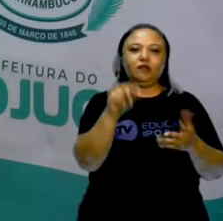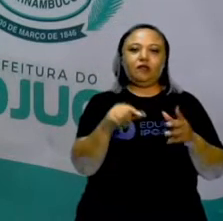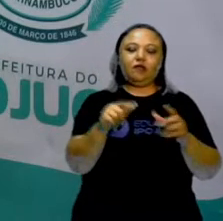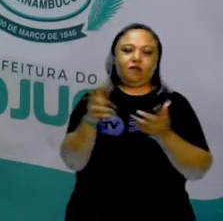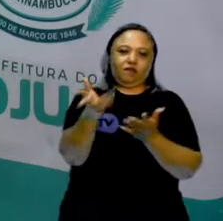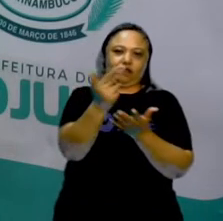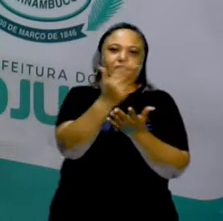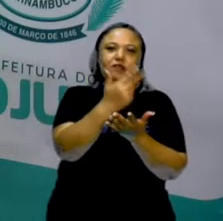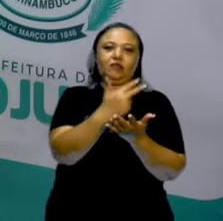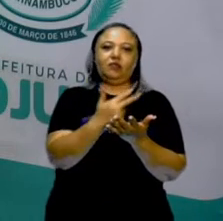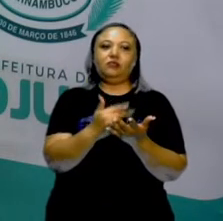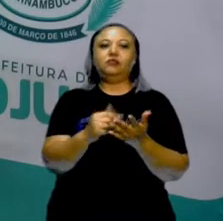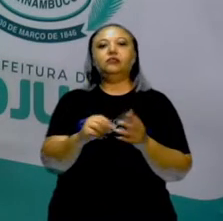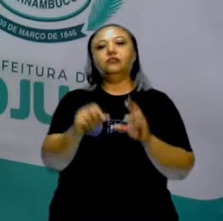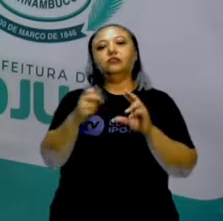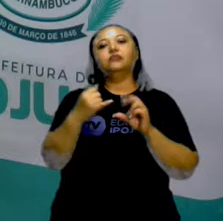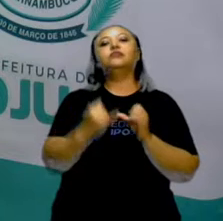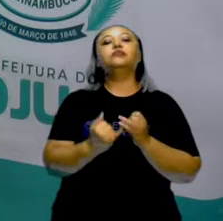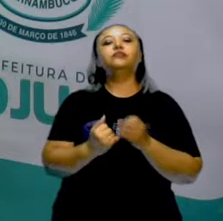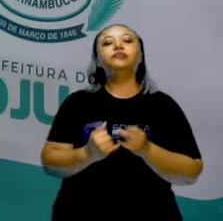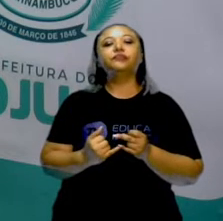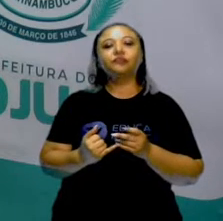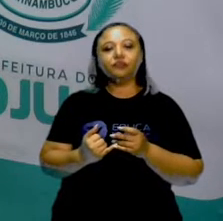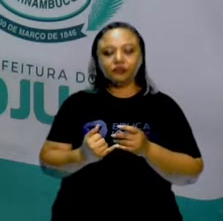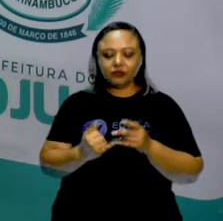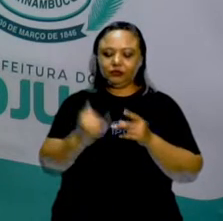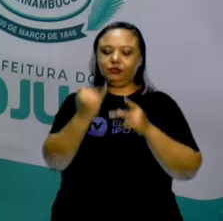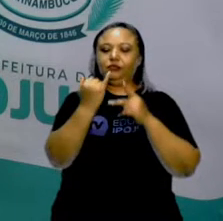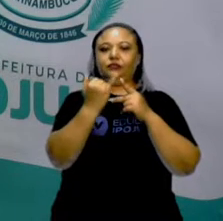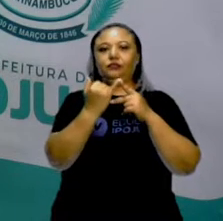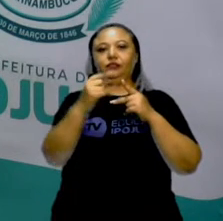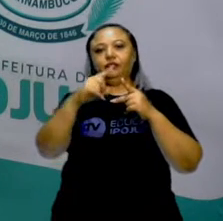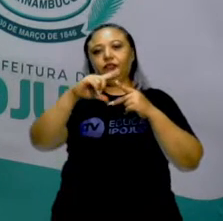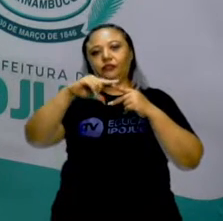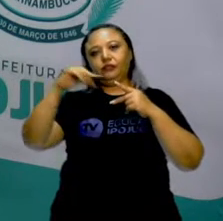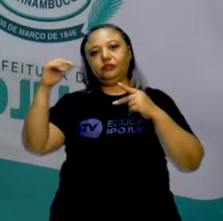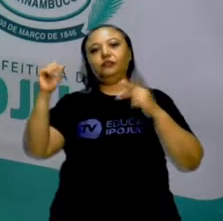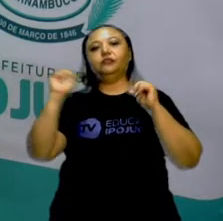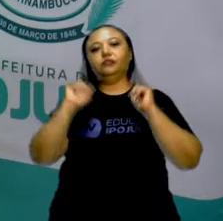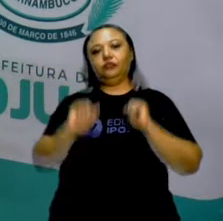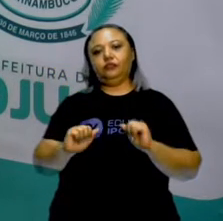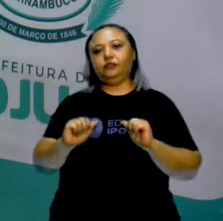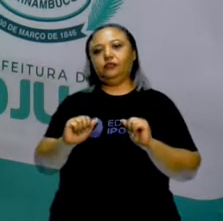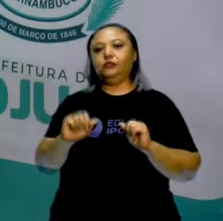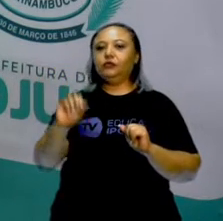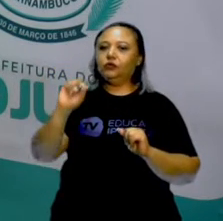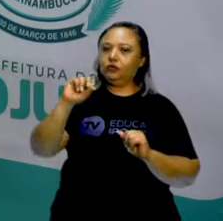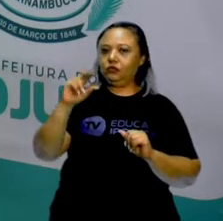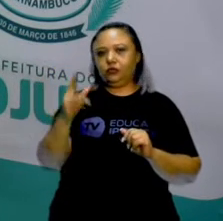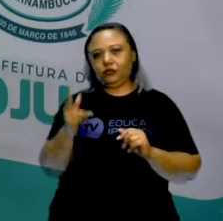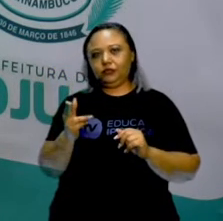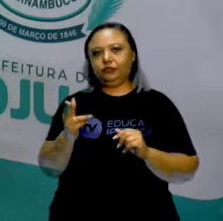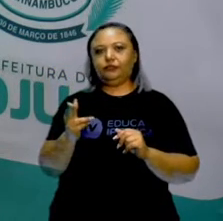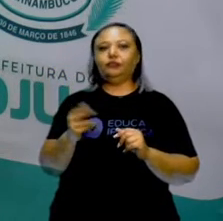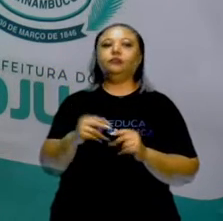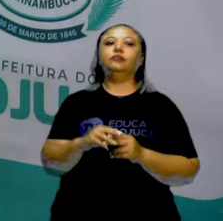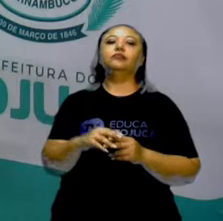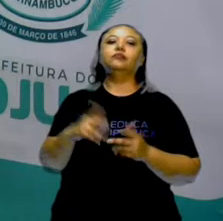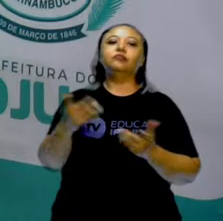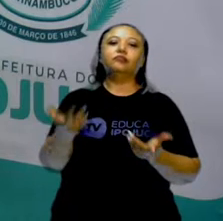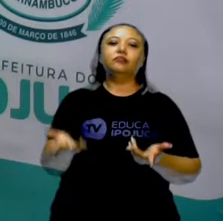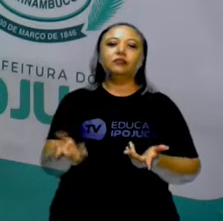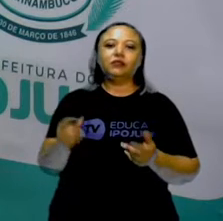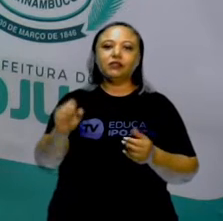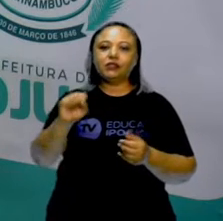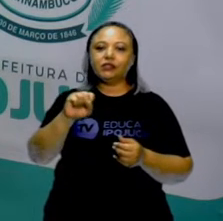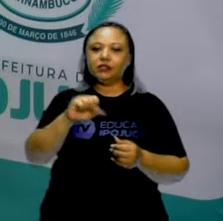classificação. Polígonos, eles podem ser ou não convexos. Mas nós vamos trabalhar com os polígonos convexos,